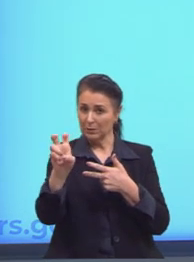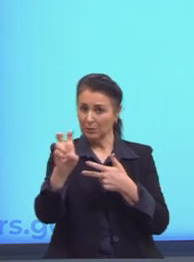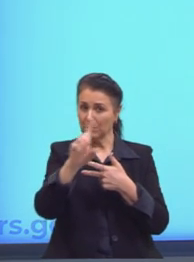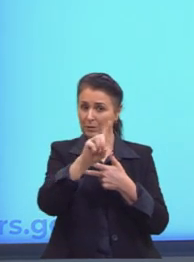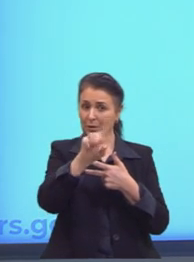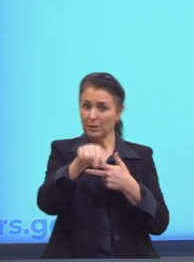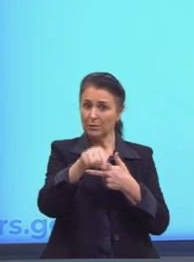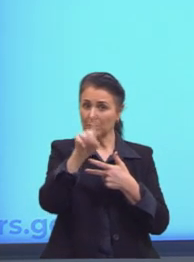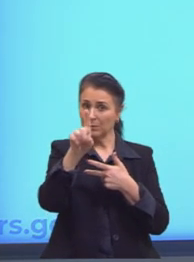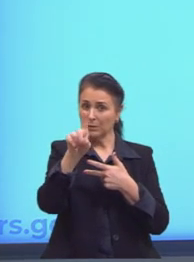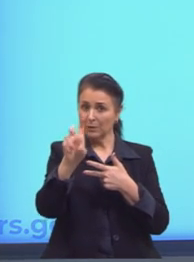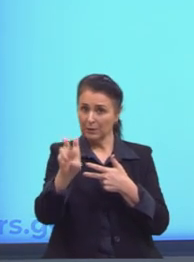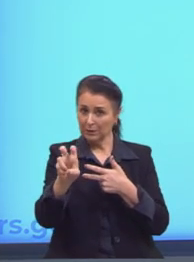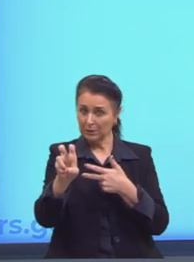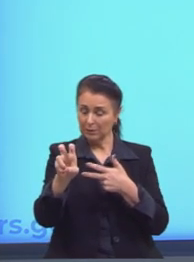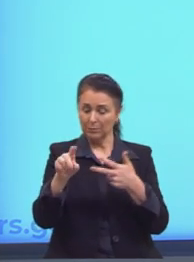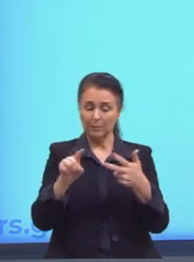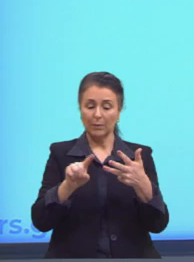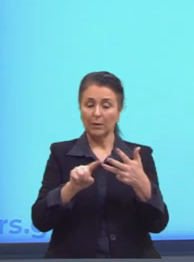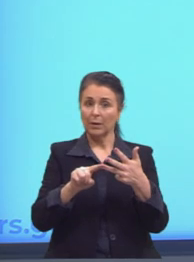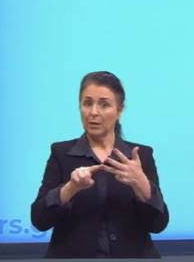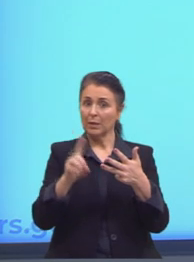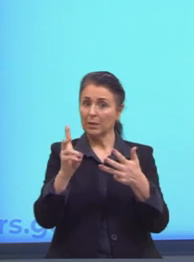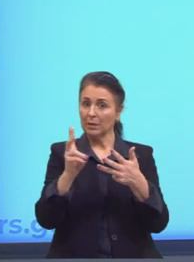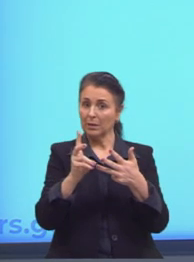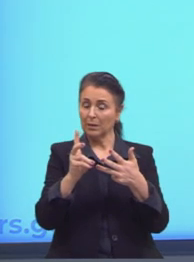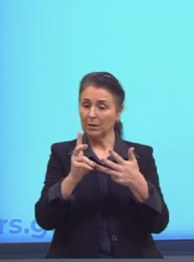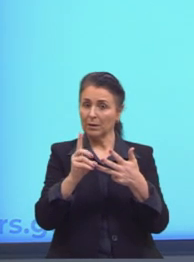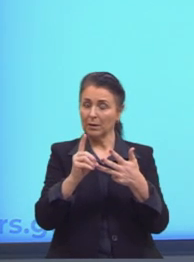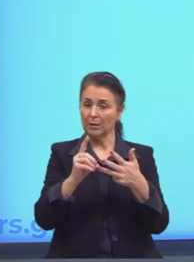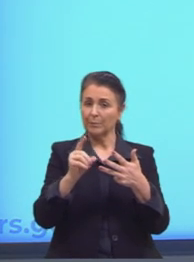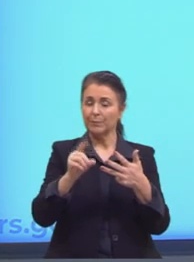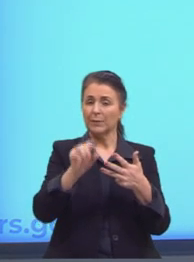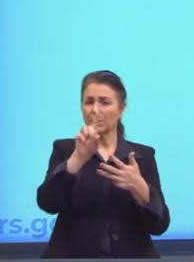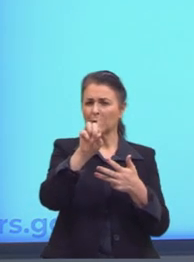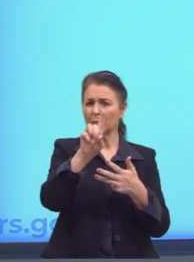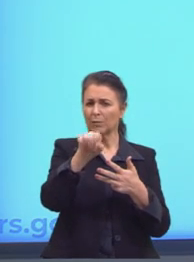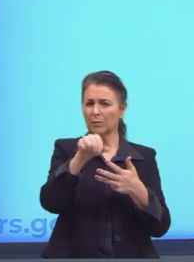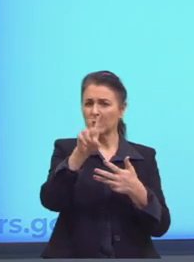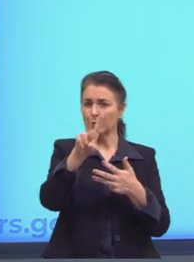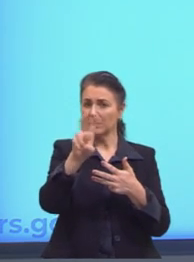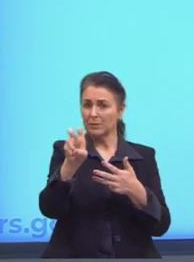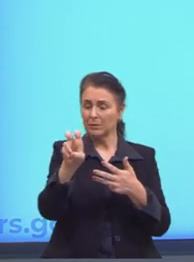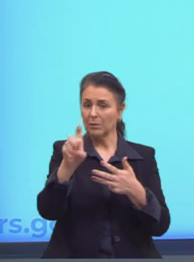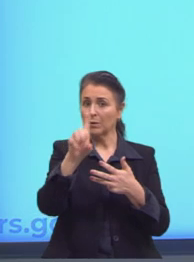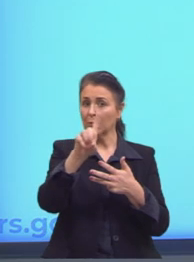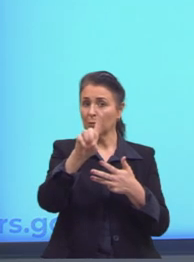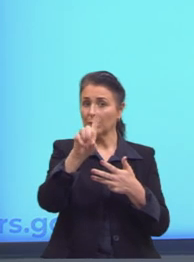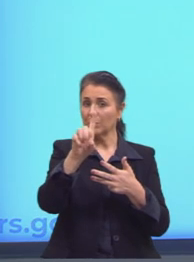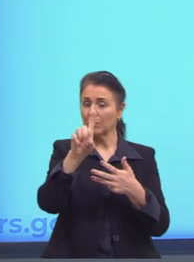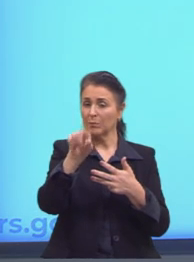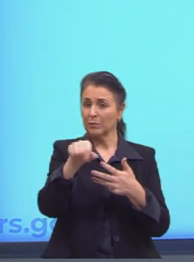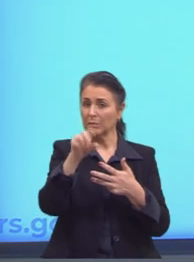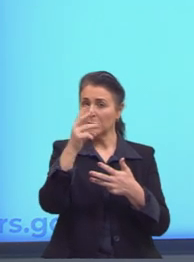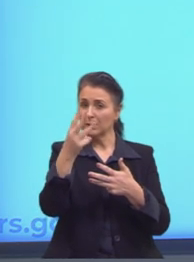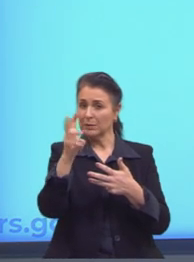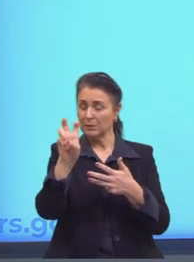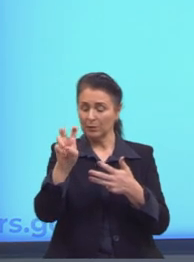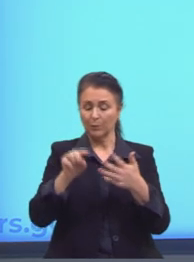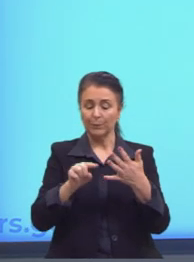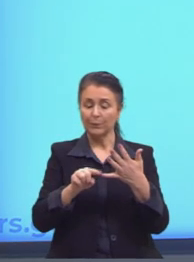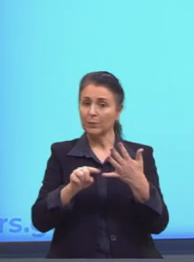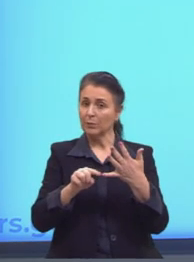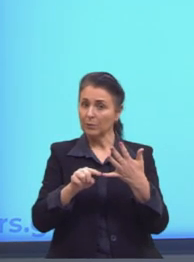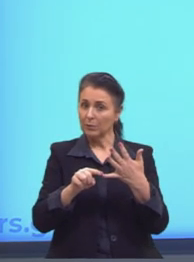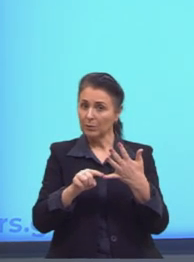,15. Alternativa D, 1,25 e 1,35. E a